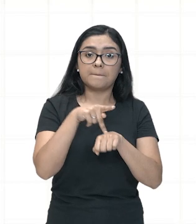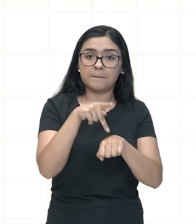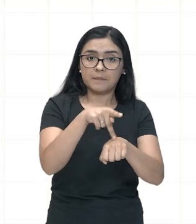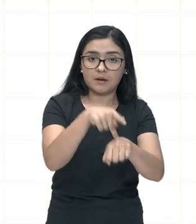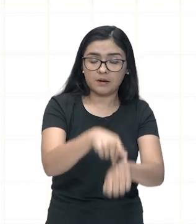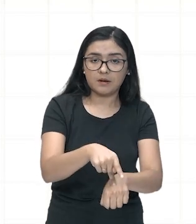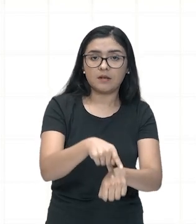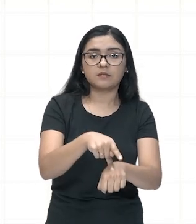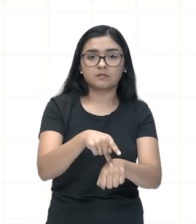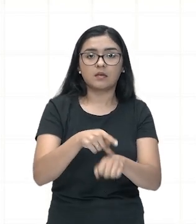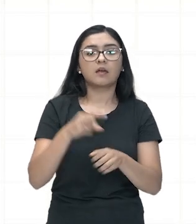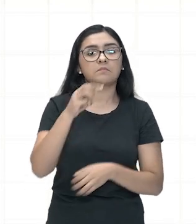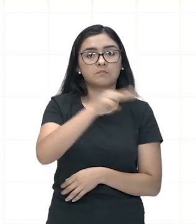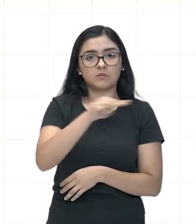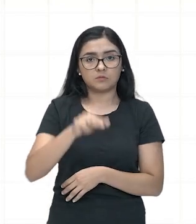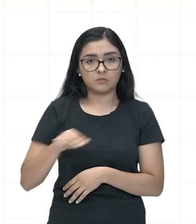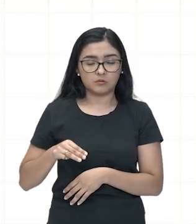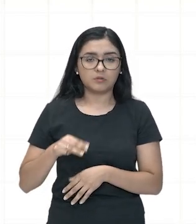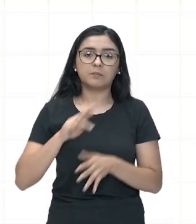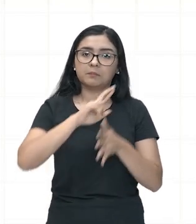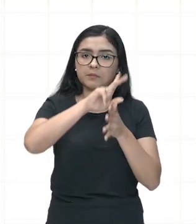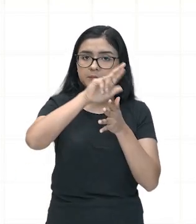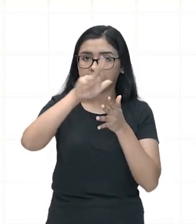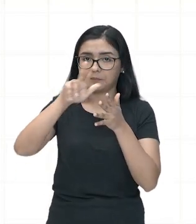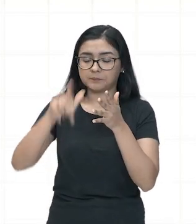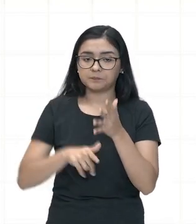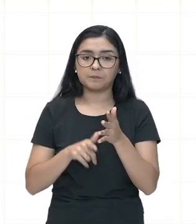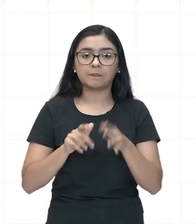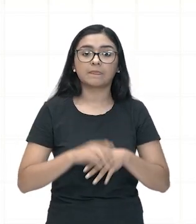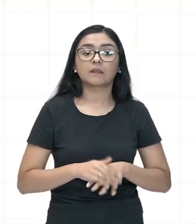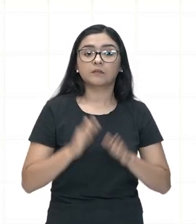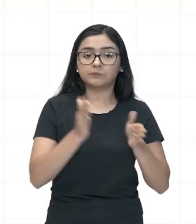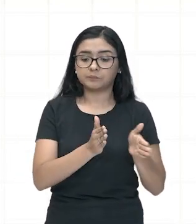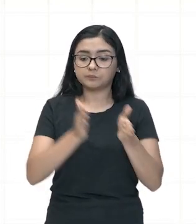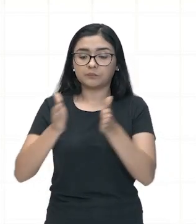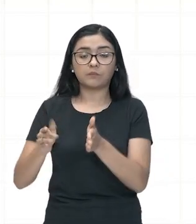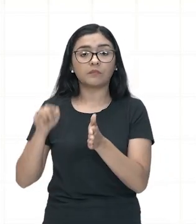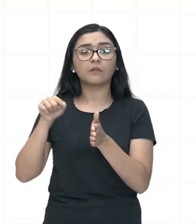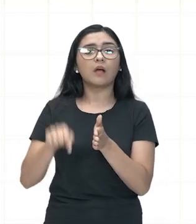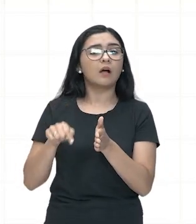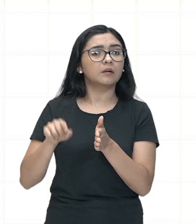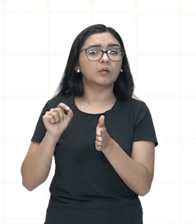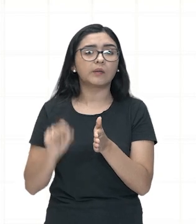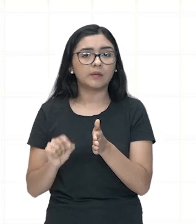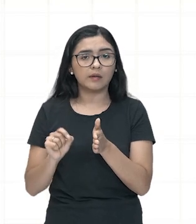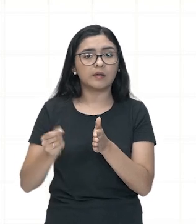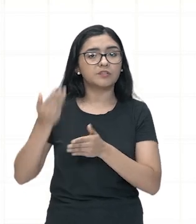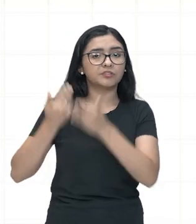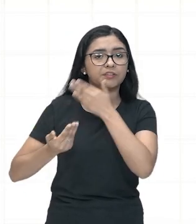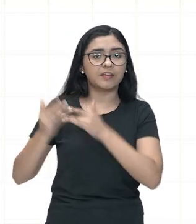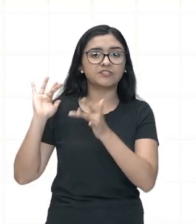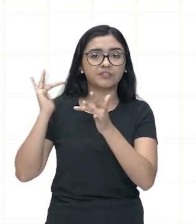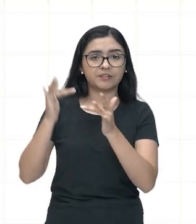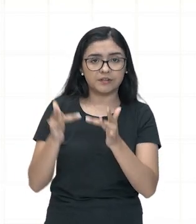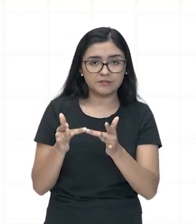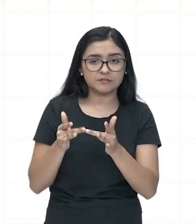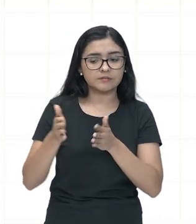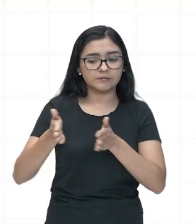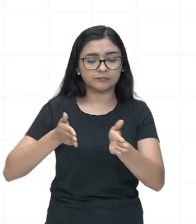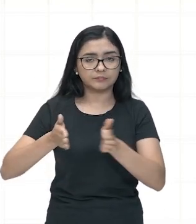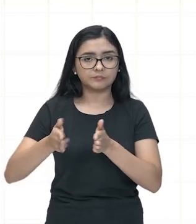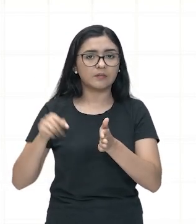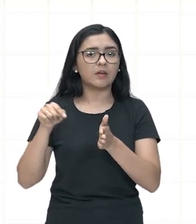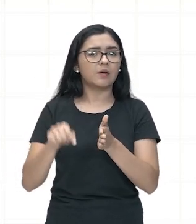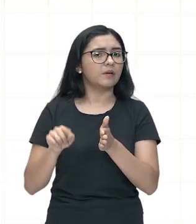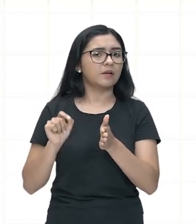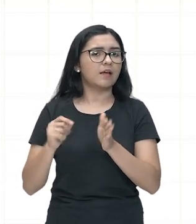os fenícios e outros. E a Antiguidade Clássica, turma, ela, a Antiguidade Clássica,